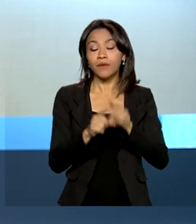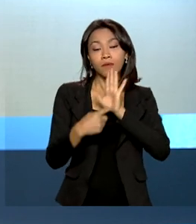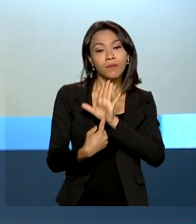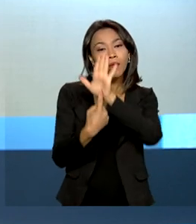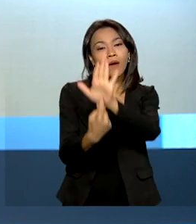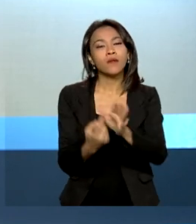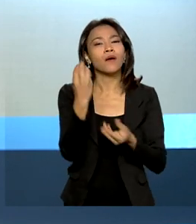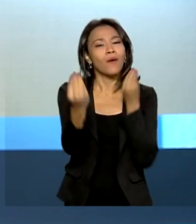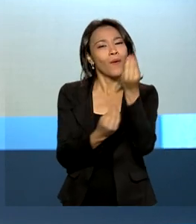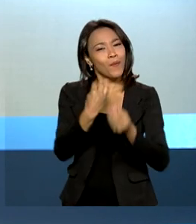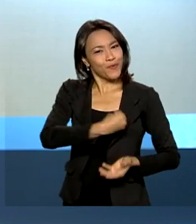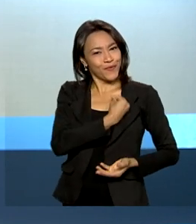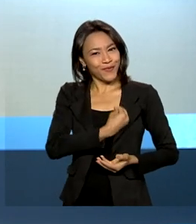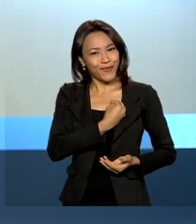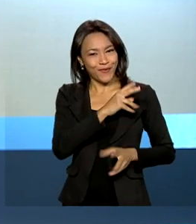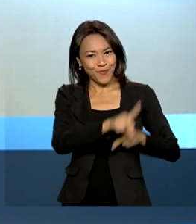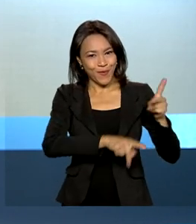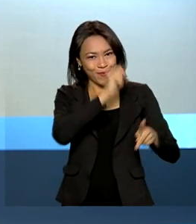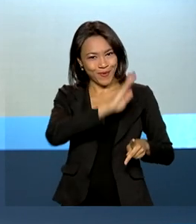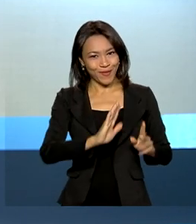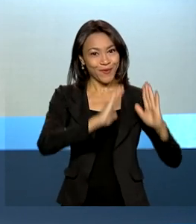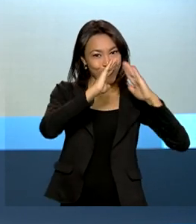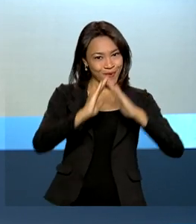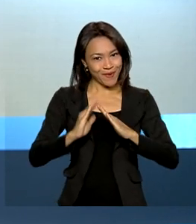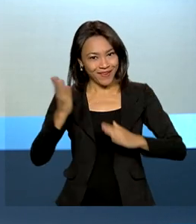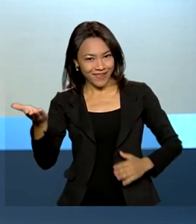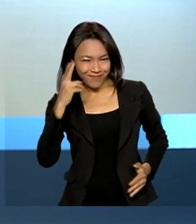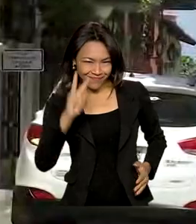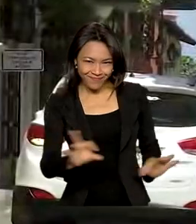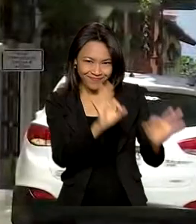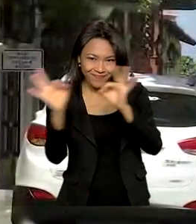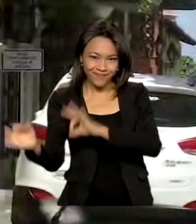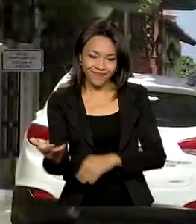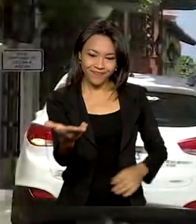como vivem os brasileiros que estão por lá. Vamos acompanhar.